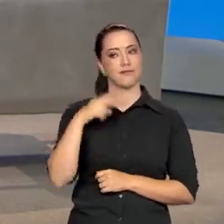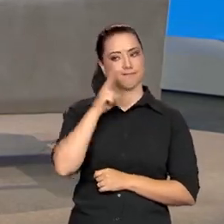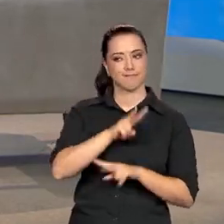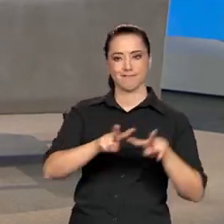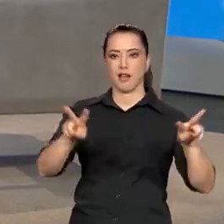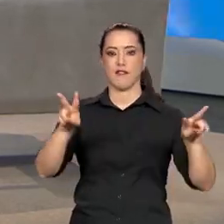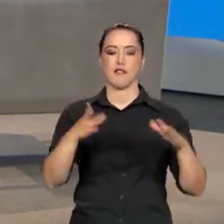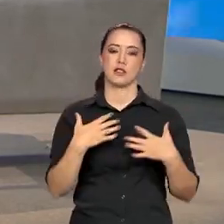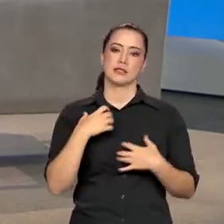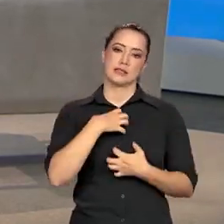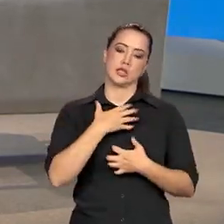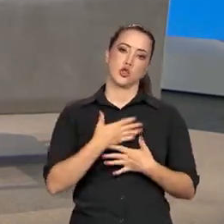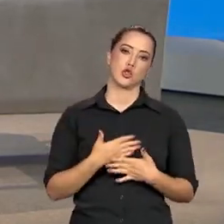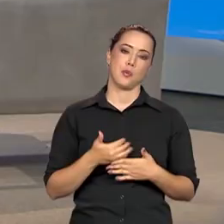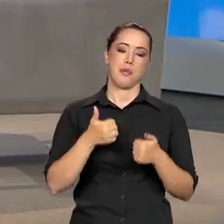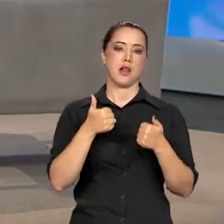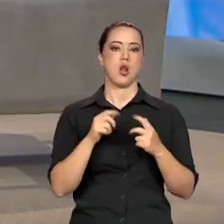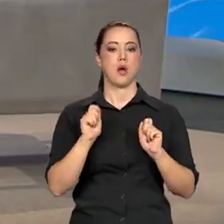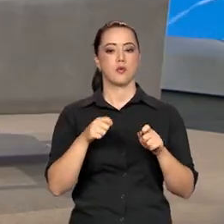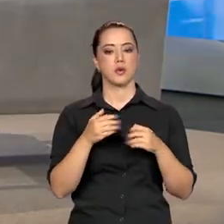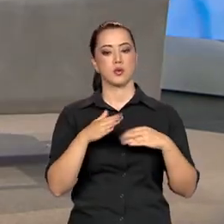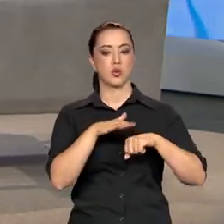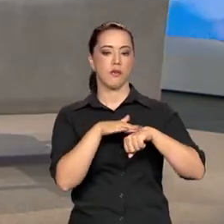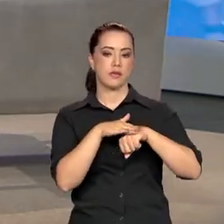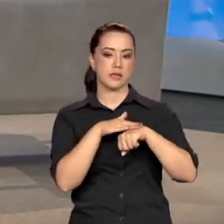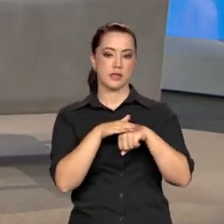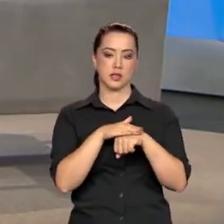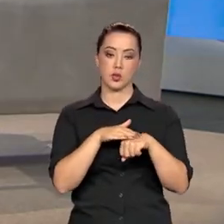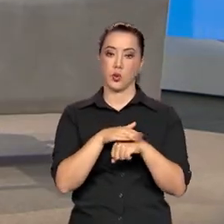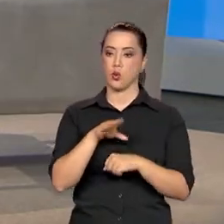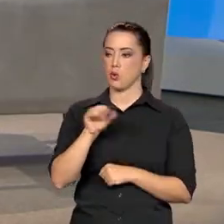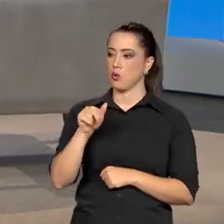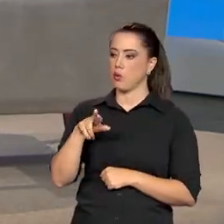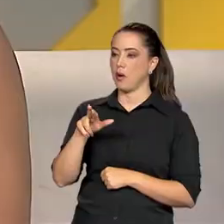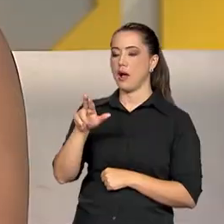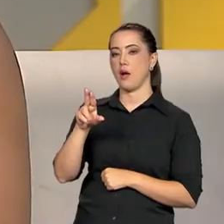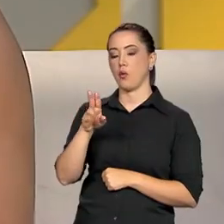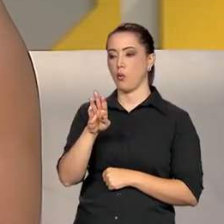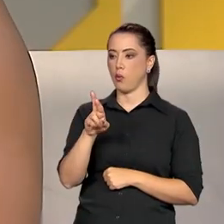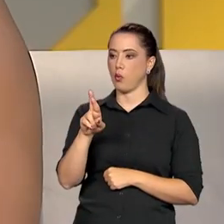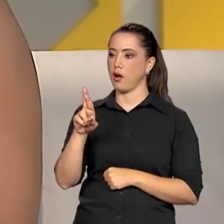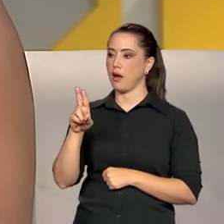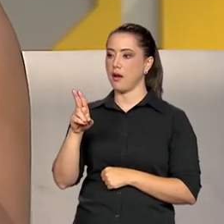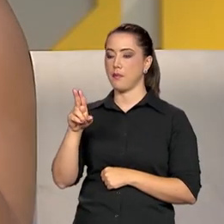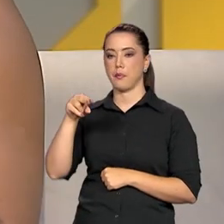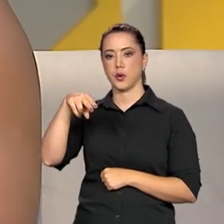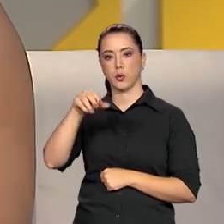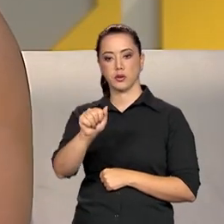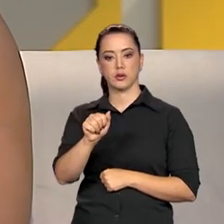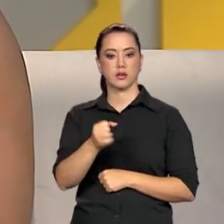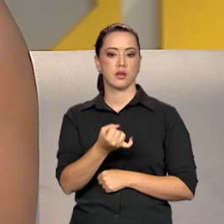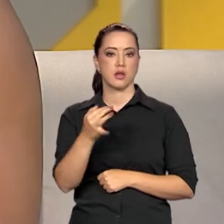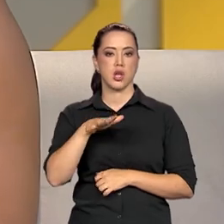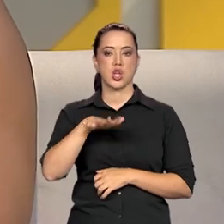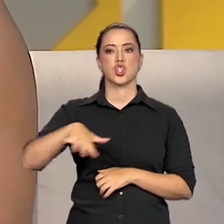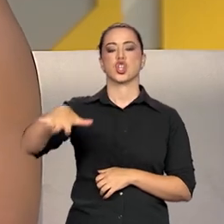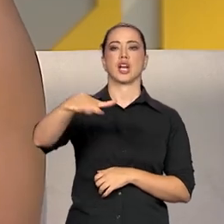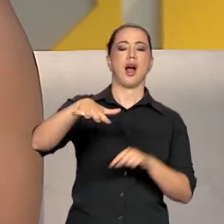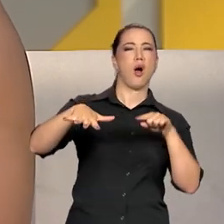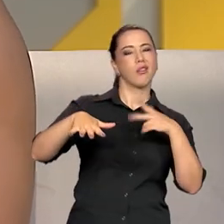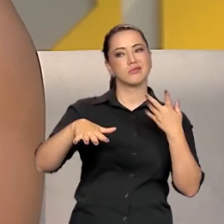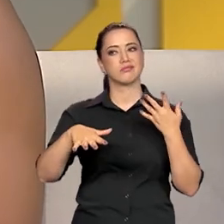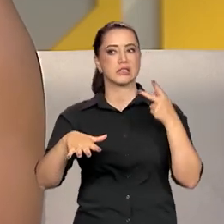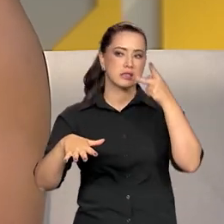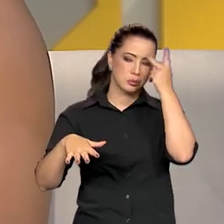mais à vontade e conversando com a Bruna foram palavras dela dizendo Ah, Nell, quando é assim muito generalizado, às vezes as